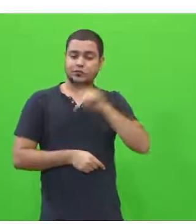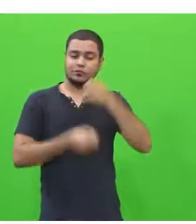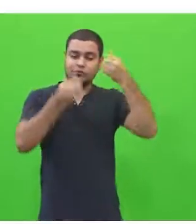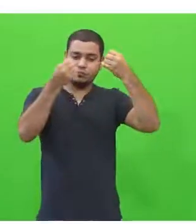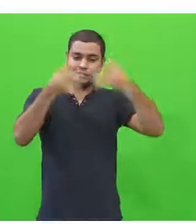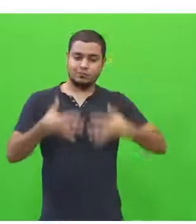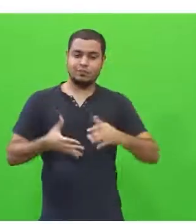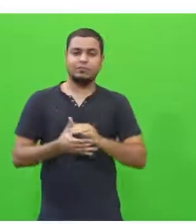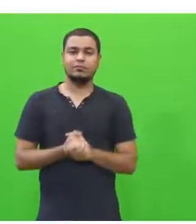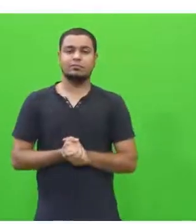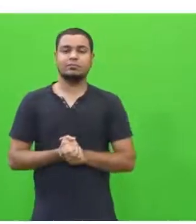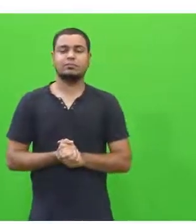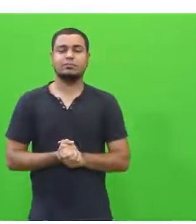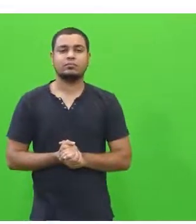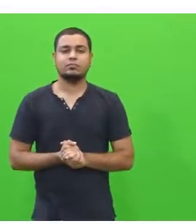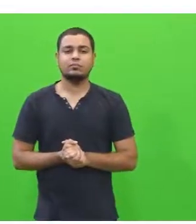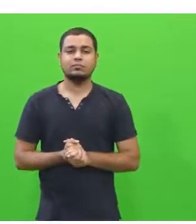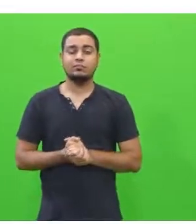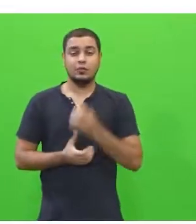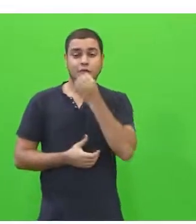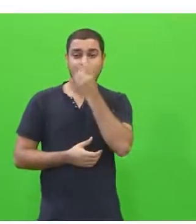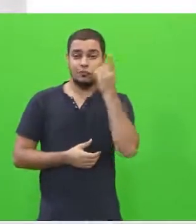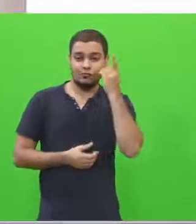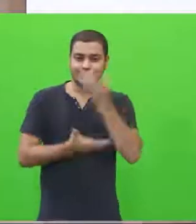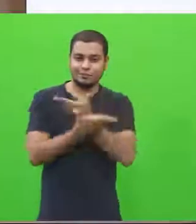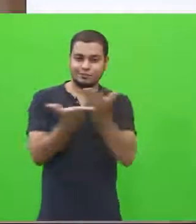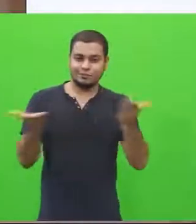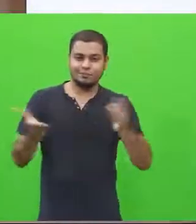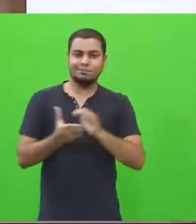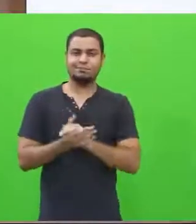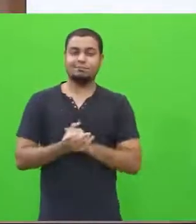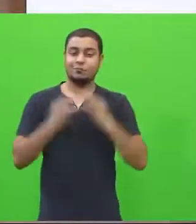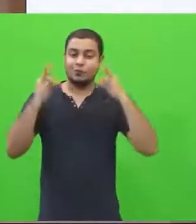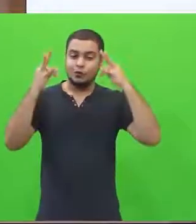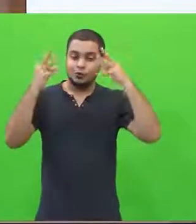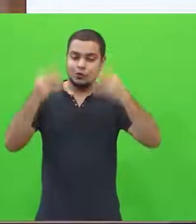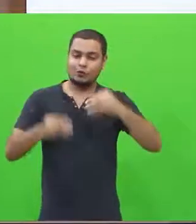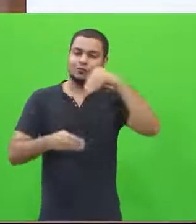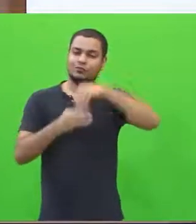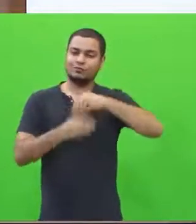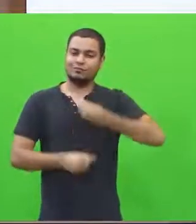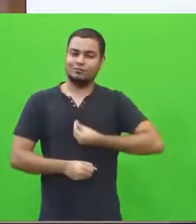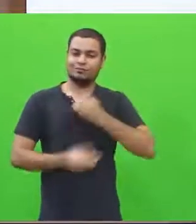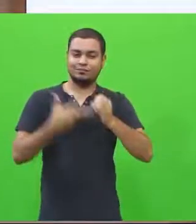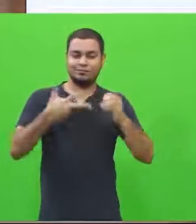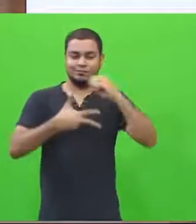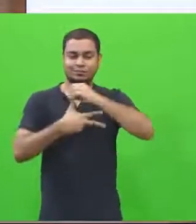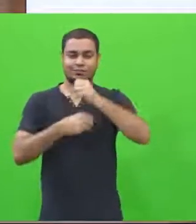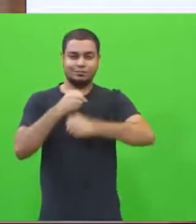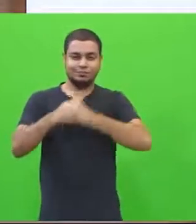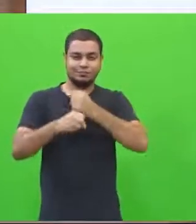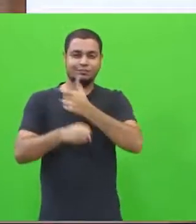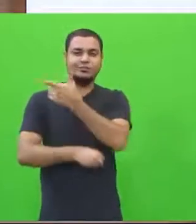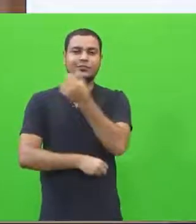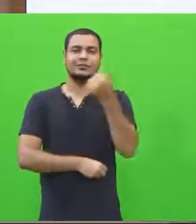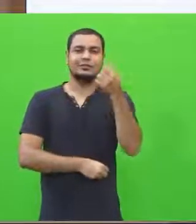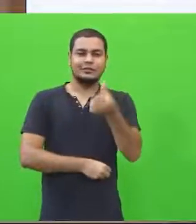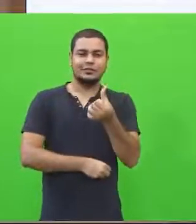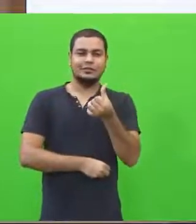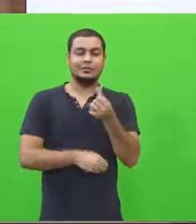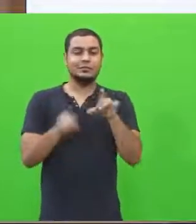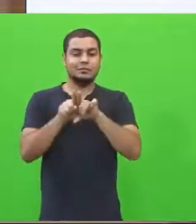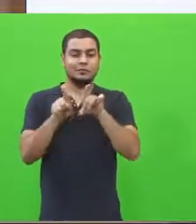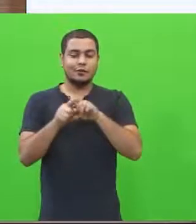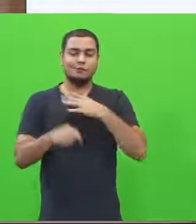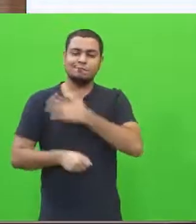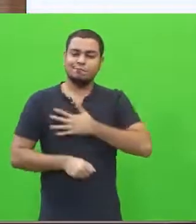continuidade. Bom dia a todos, todos os participantes do ENEM 2016. Esperamos que nossas aulas